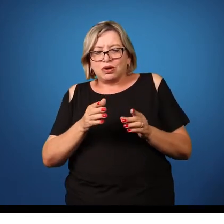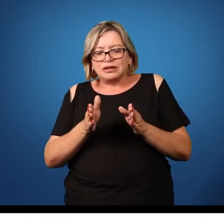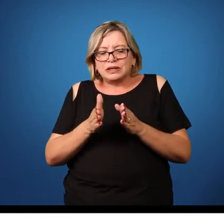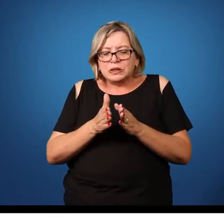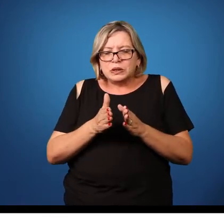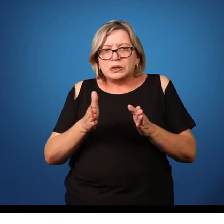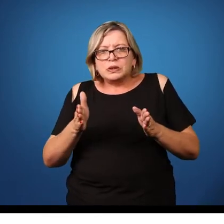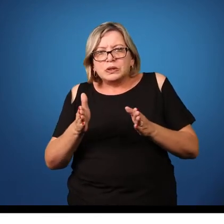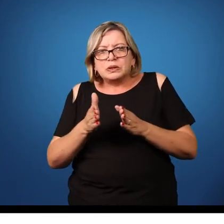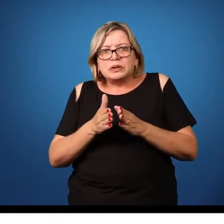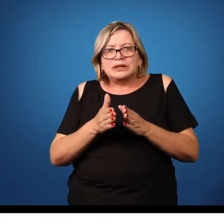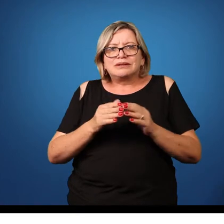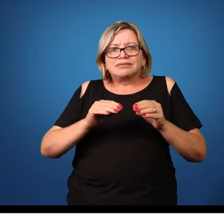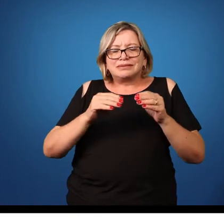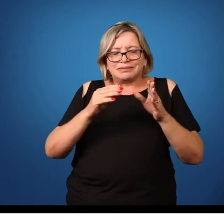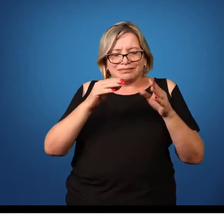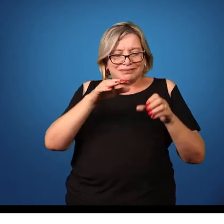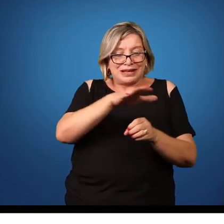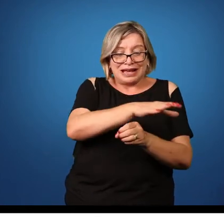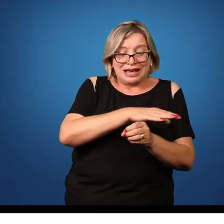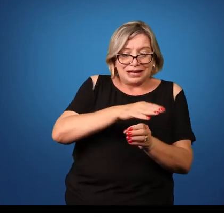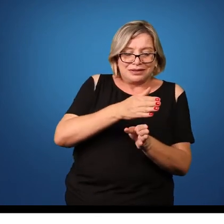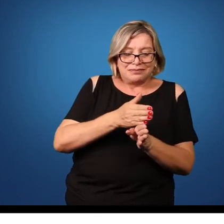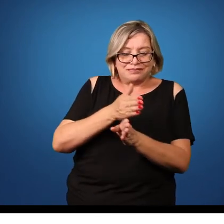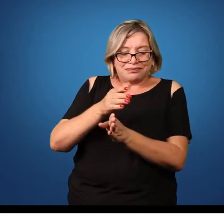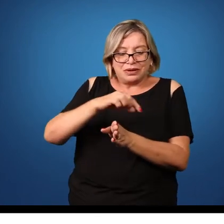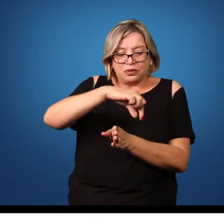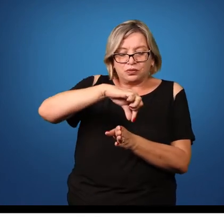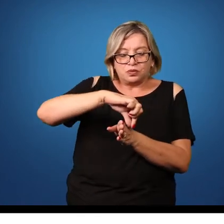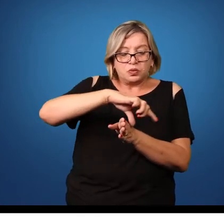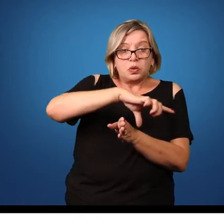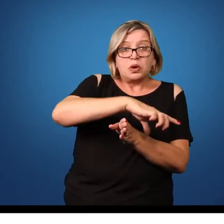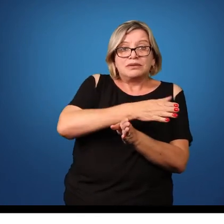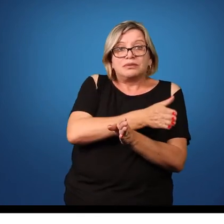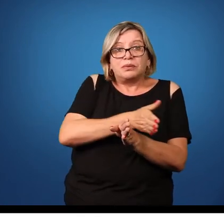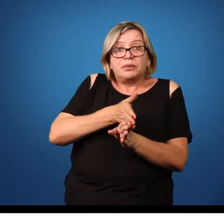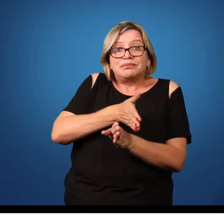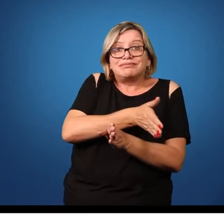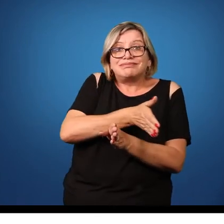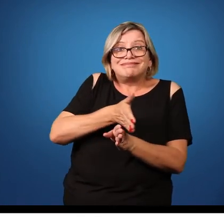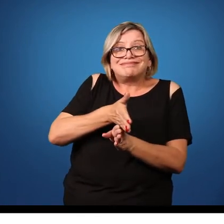caso da cabeça, quanto mais afastada essas proglótides estão na cabeça,